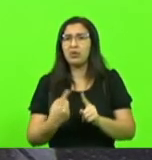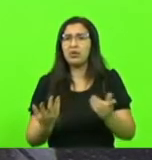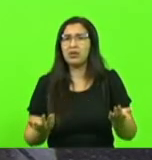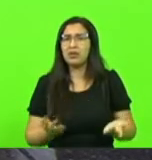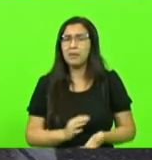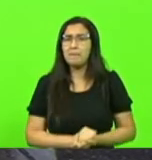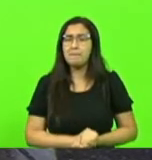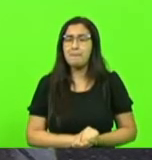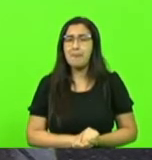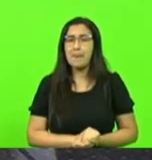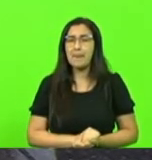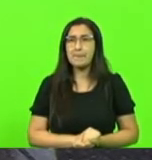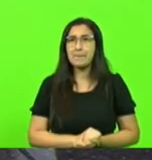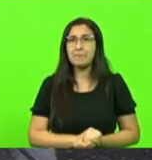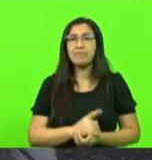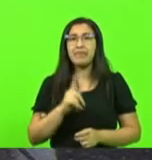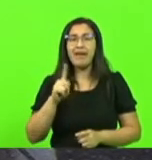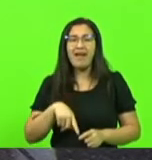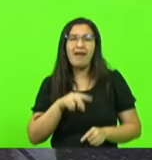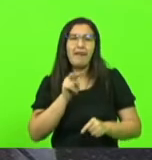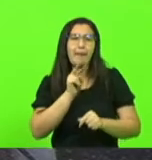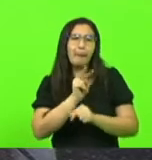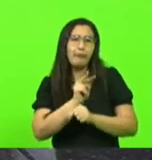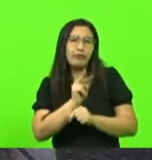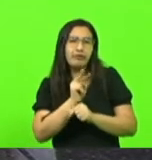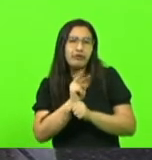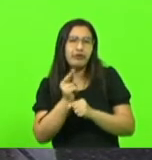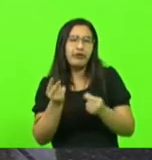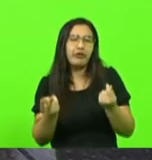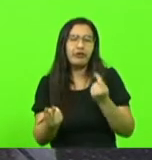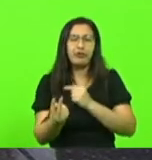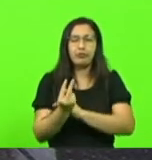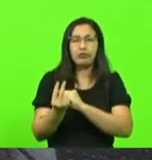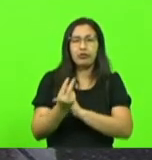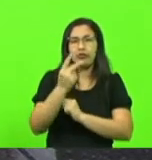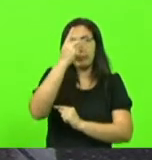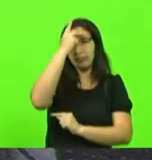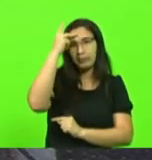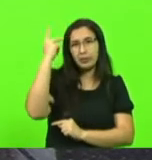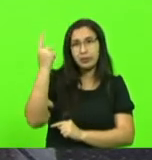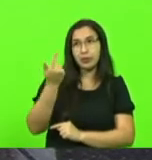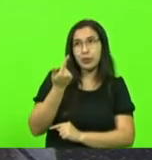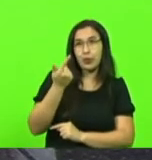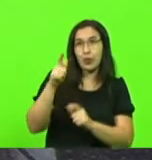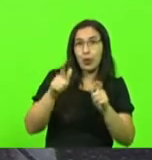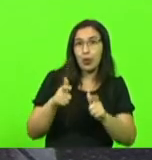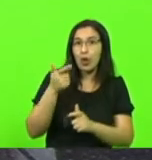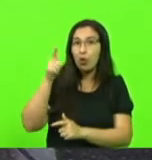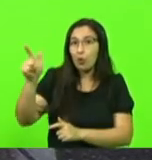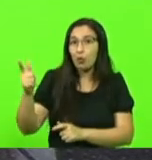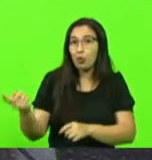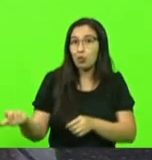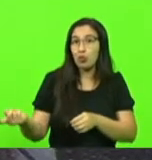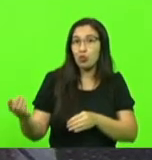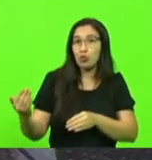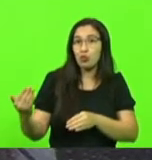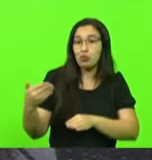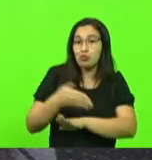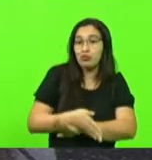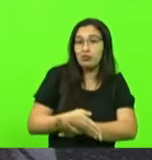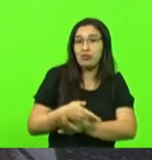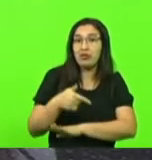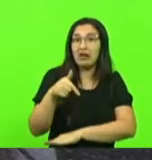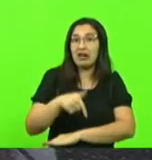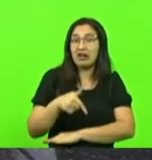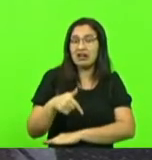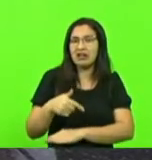Ah, mas é para proteger de gente que vem de fora. Tá, mas se a pessoa está vacinada, qual o problema? Qual o problema